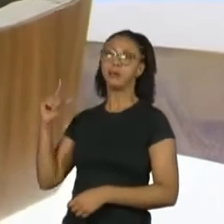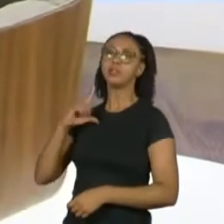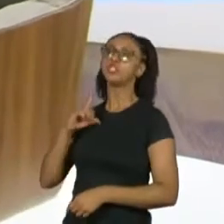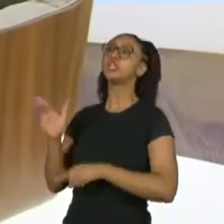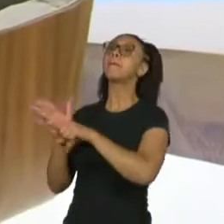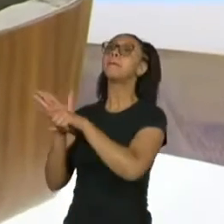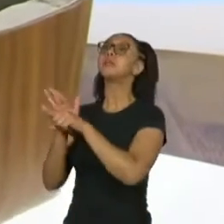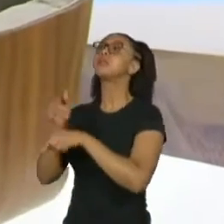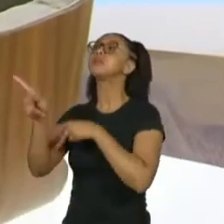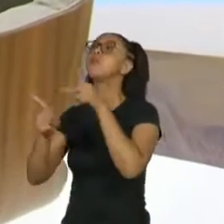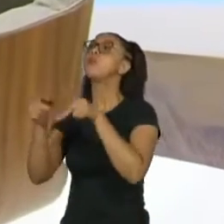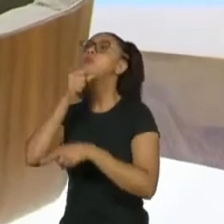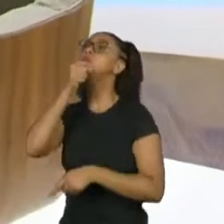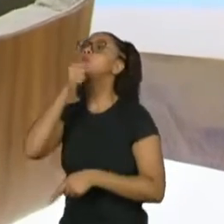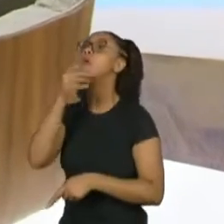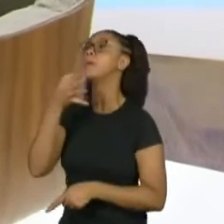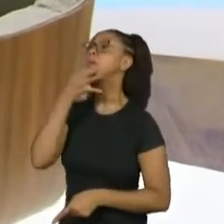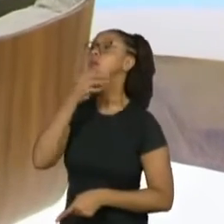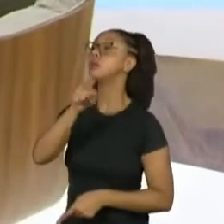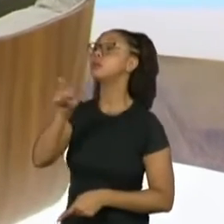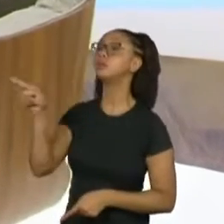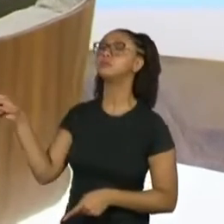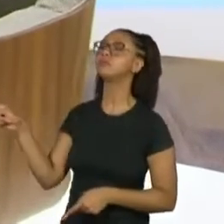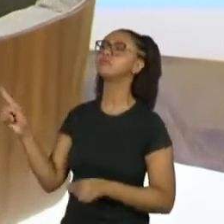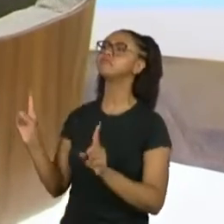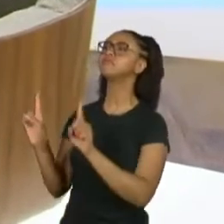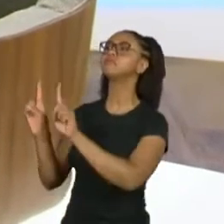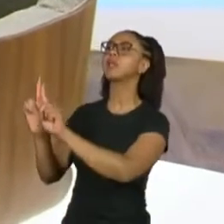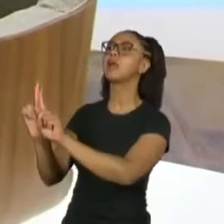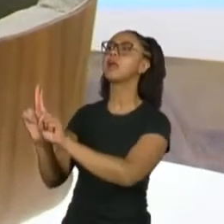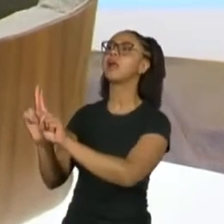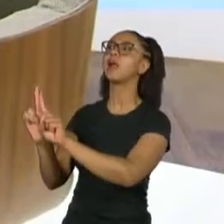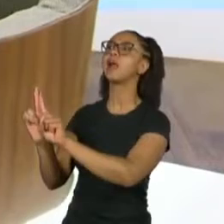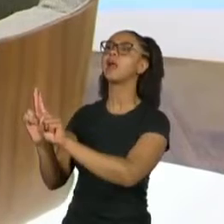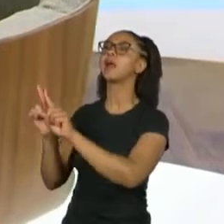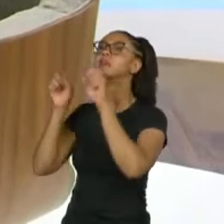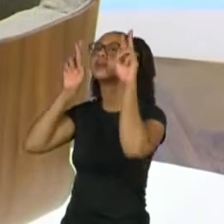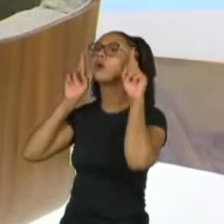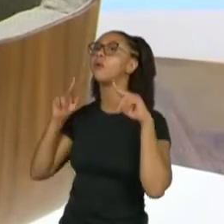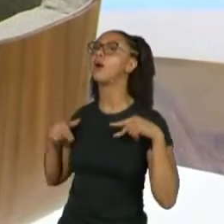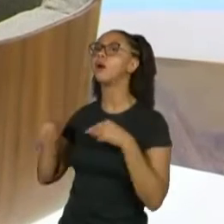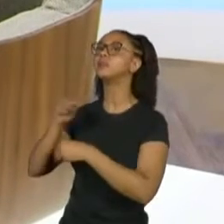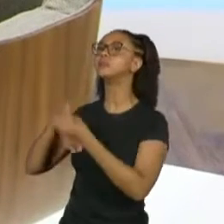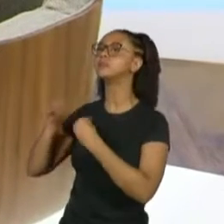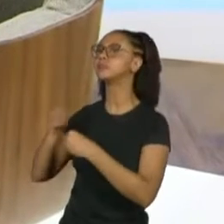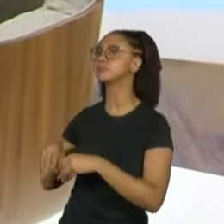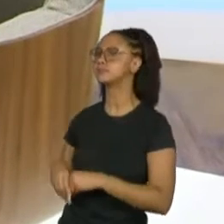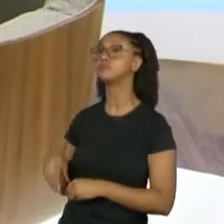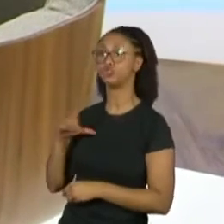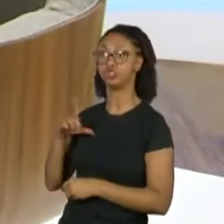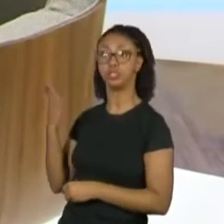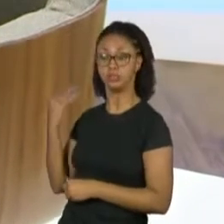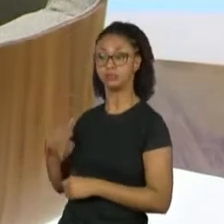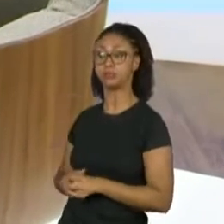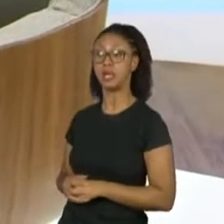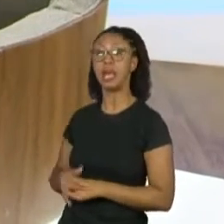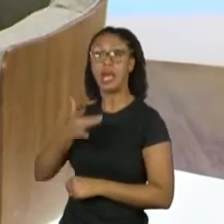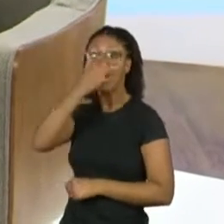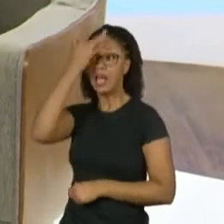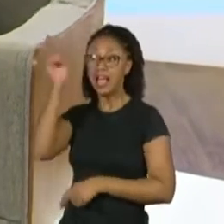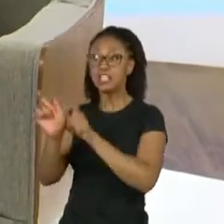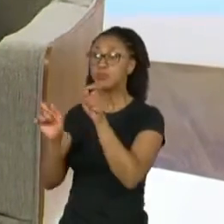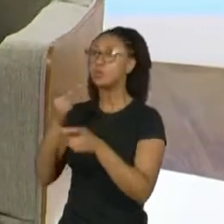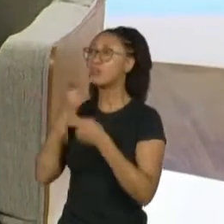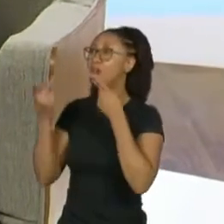pessoas achavam desse casal multirracial. E as pessoas falavam umas